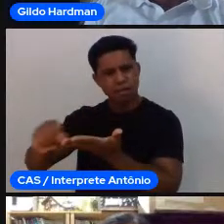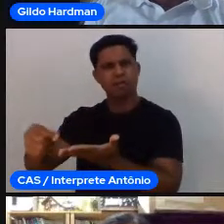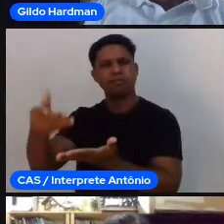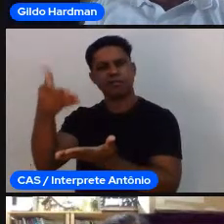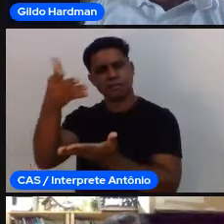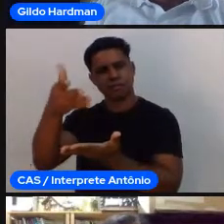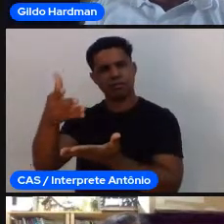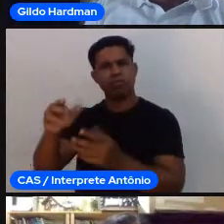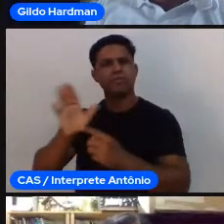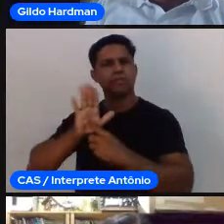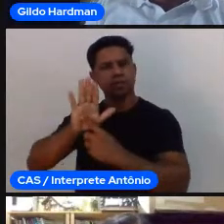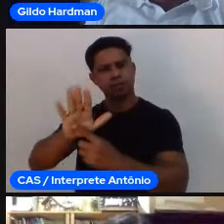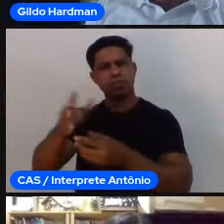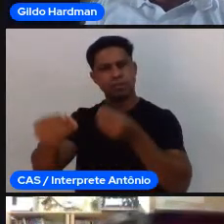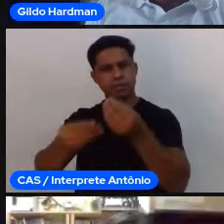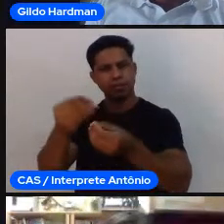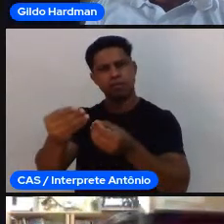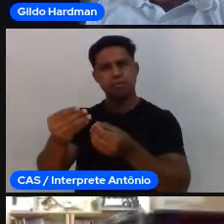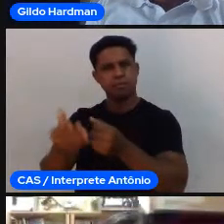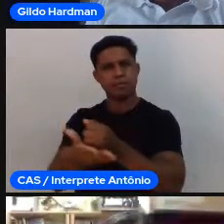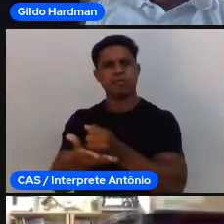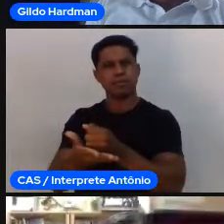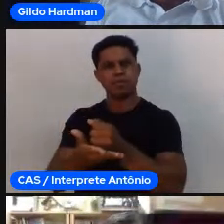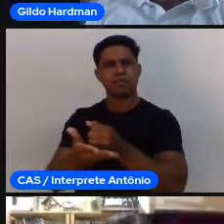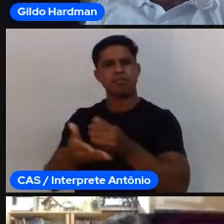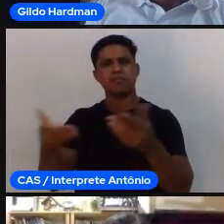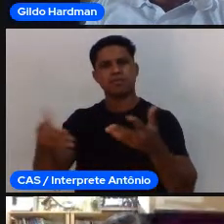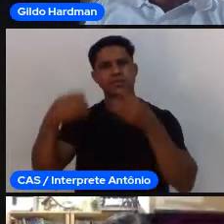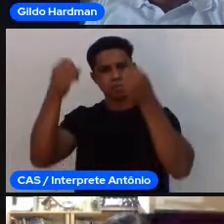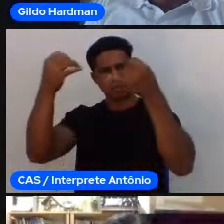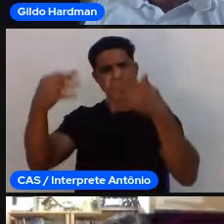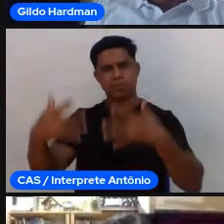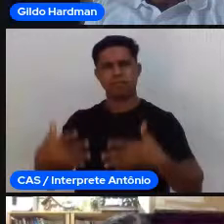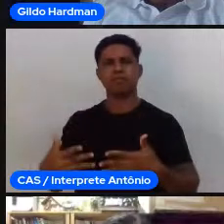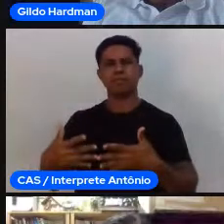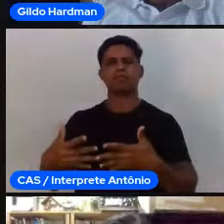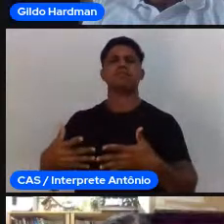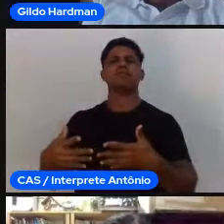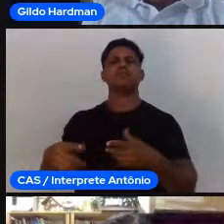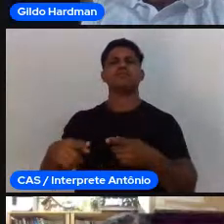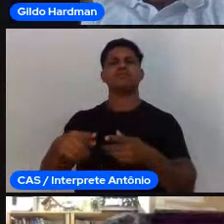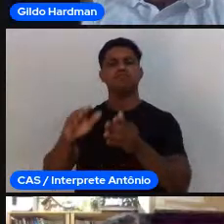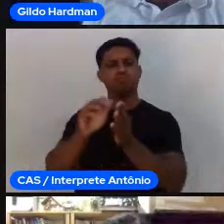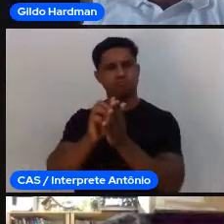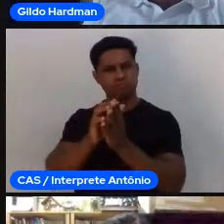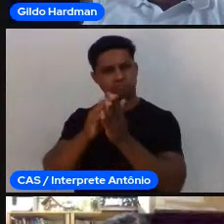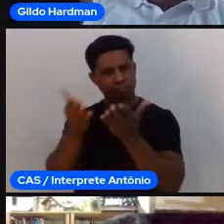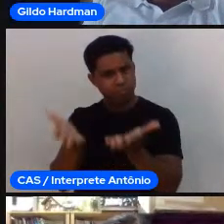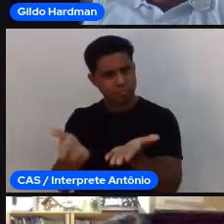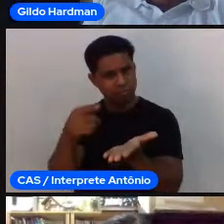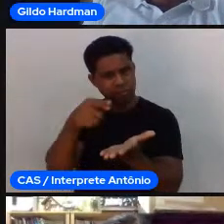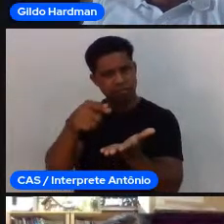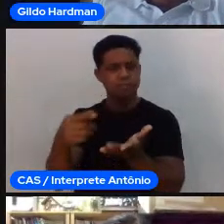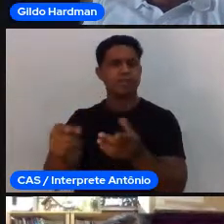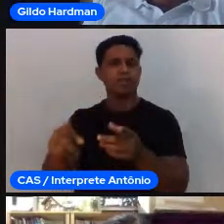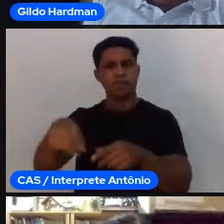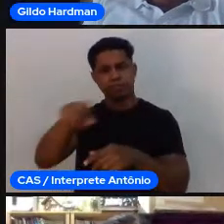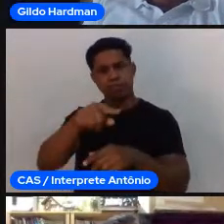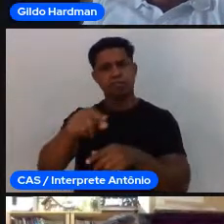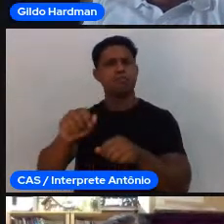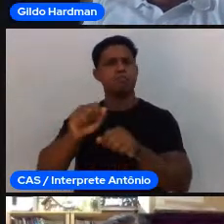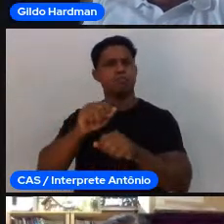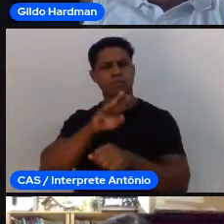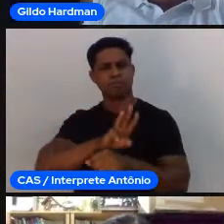e de maneira mais direta, esses são os livros mais recentes que a gente tem, que vocês podem acessar. Dois deles são coletâneas,